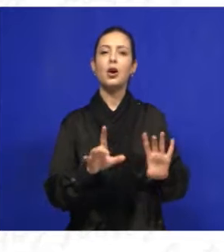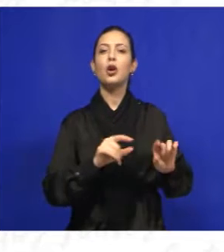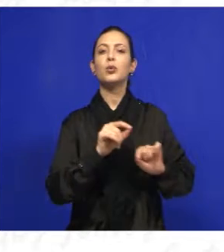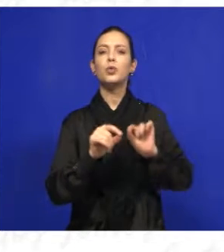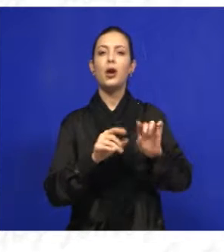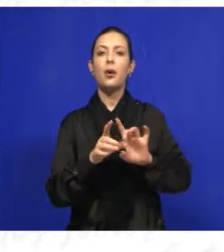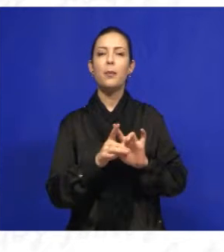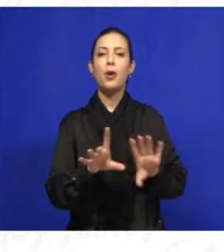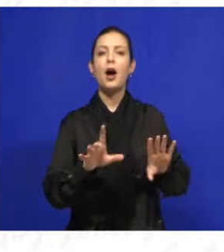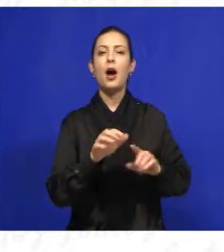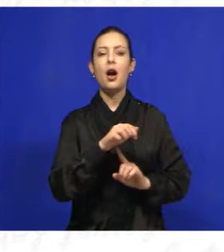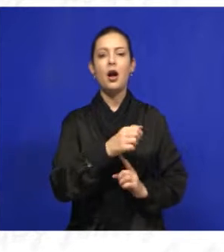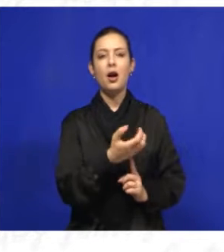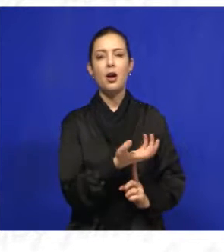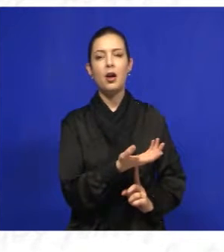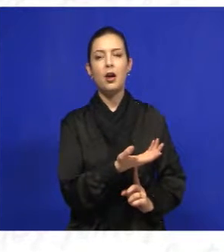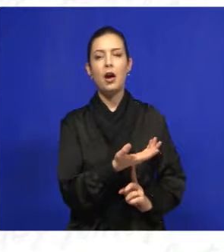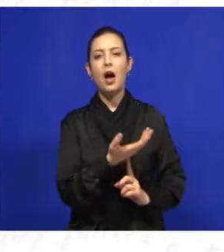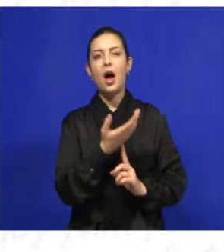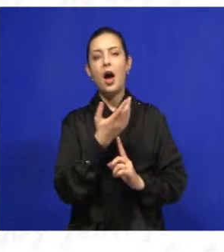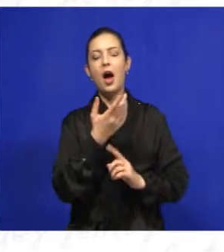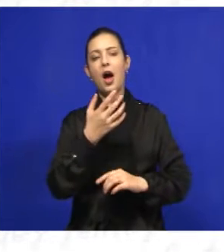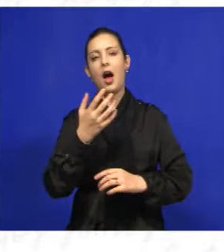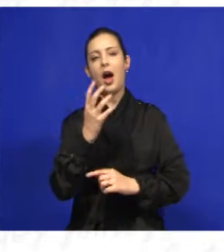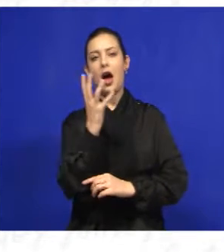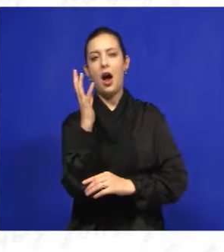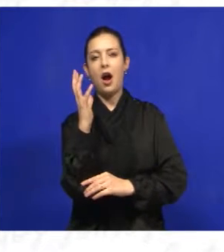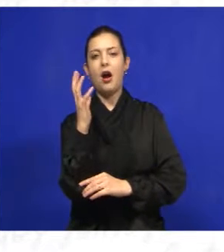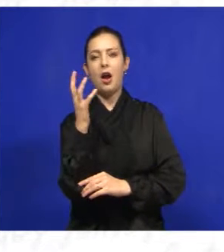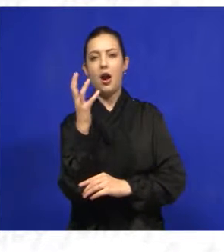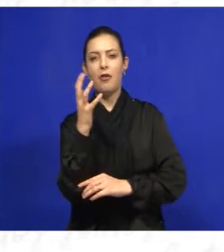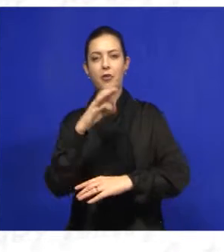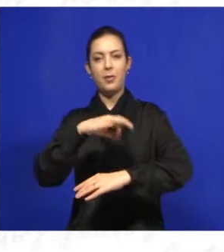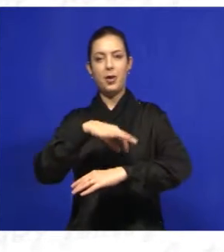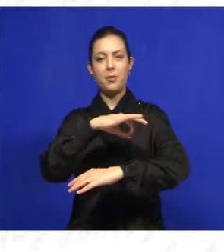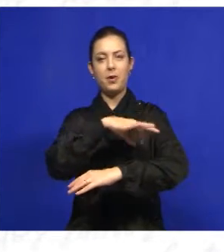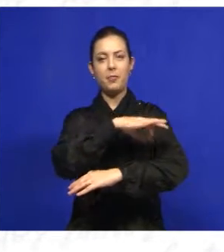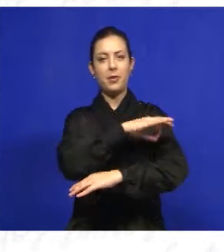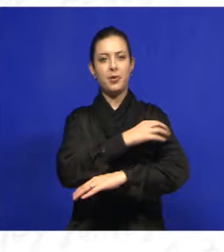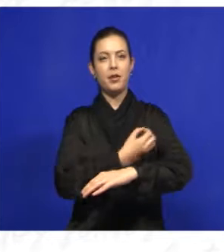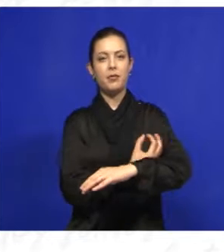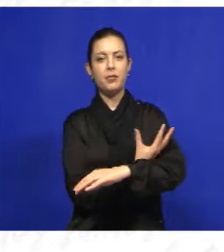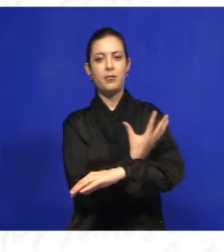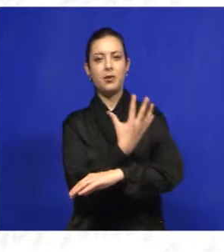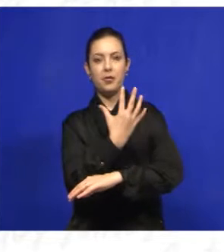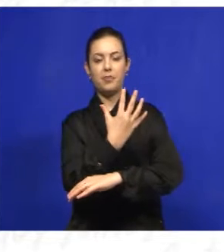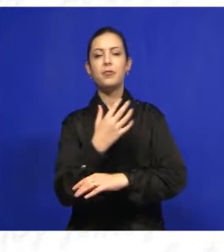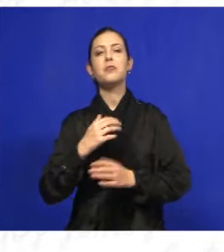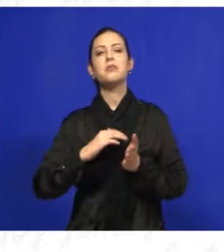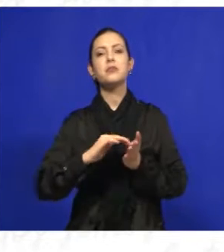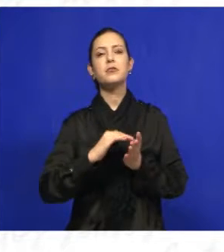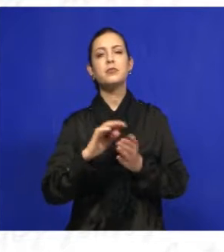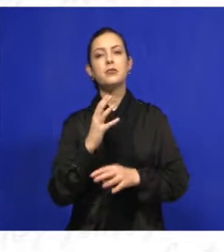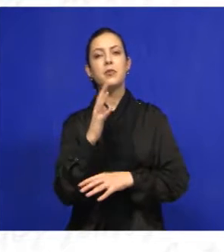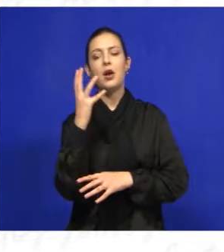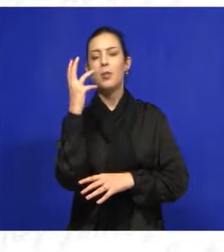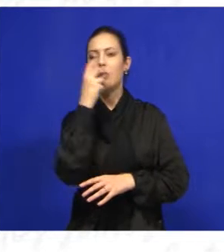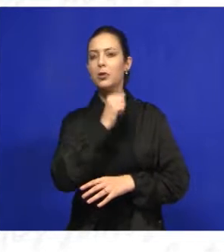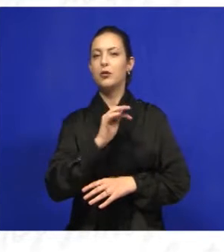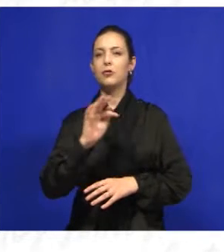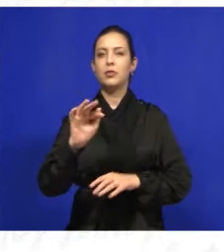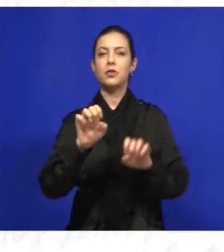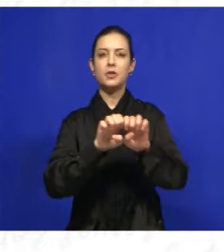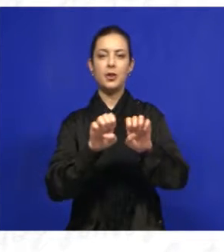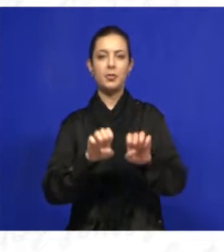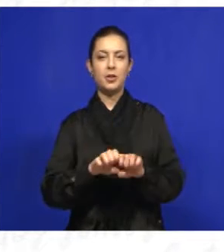mudas de árvores para esta região. Então vai ficar muito bonito o trabalho aí da Secretaria de Meio Ambiente e o trabalho